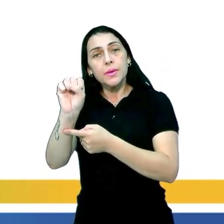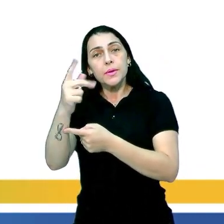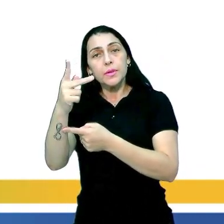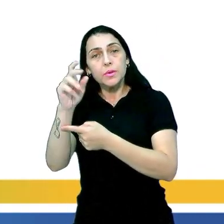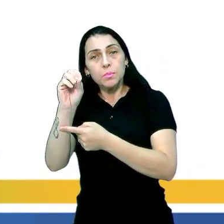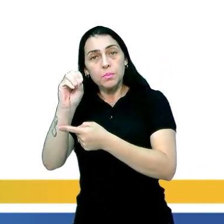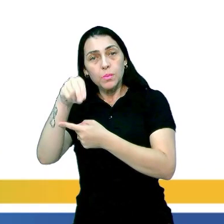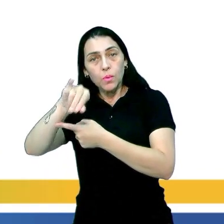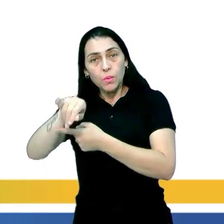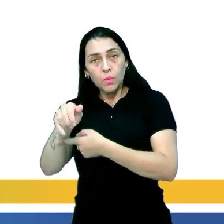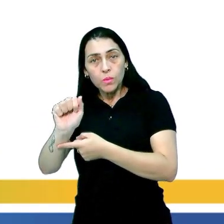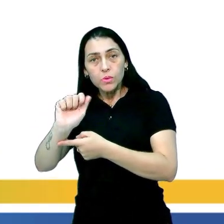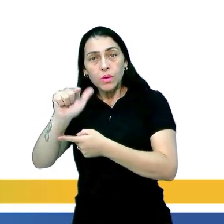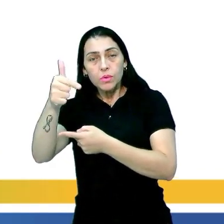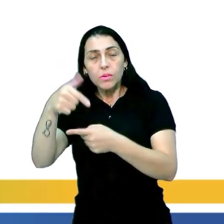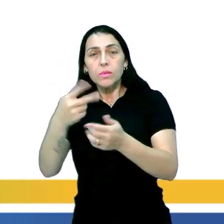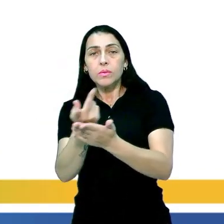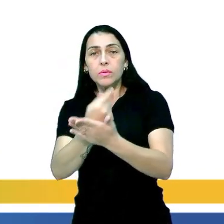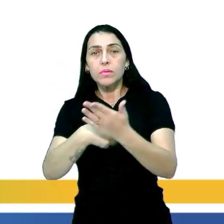desenhos.